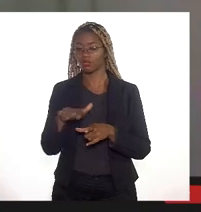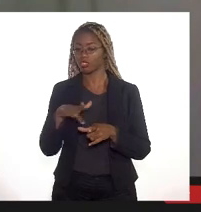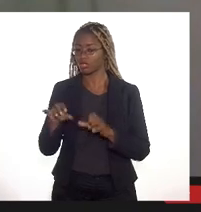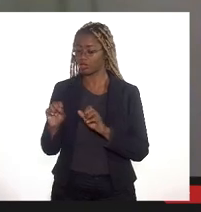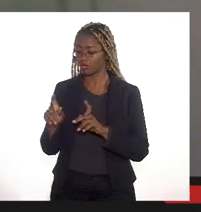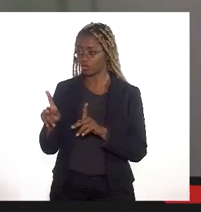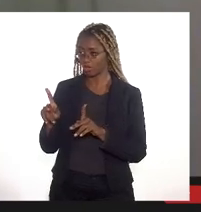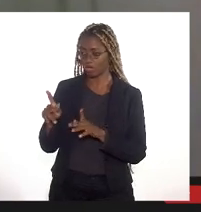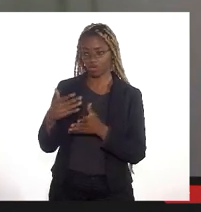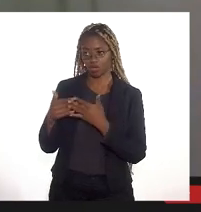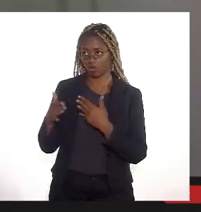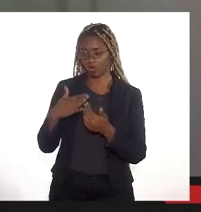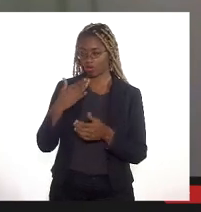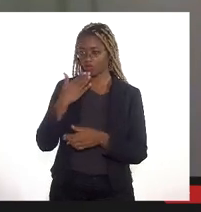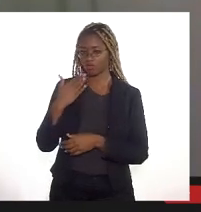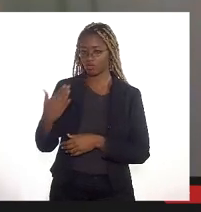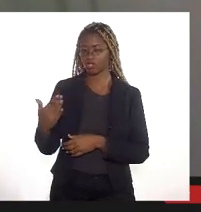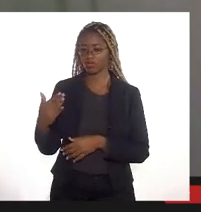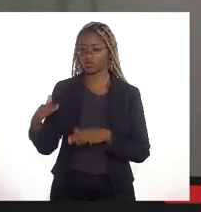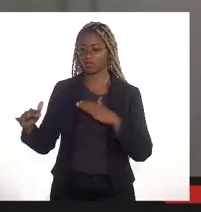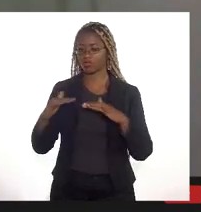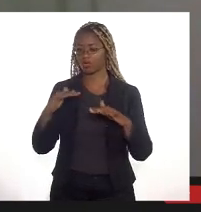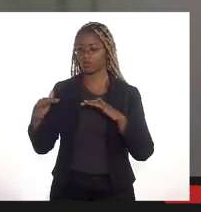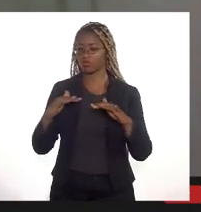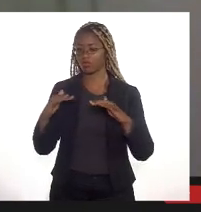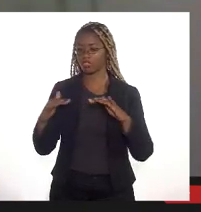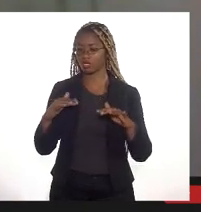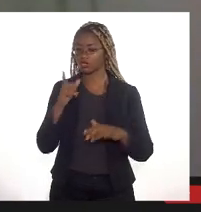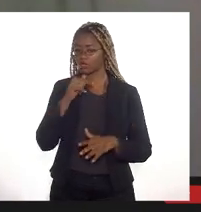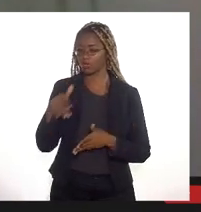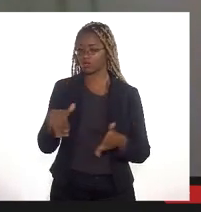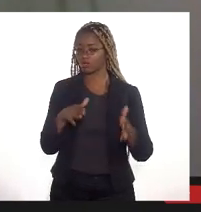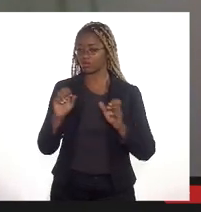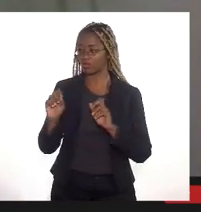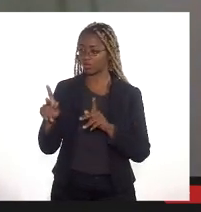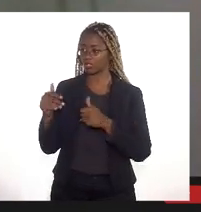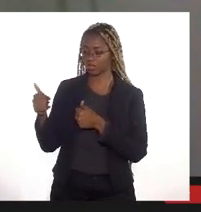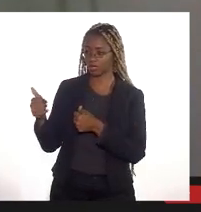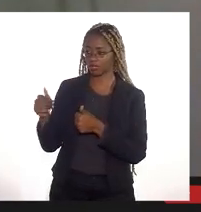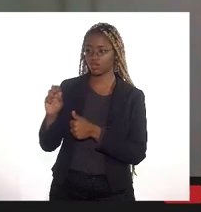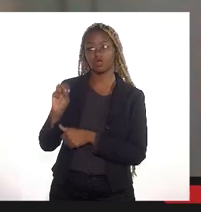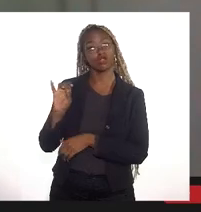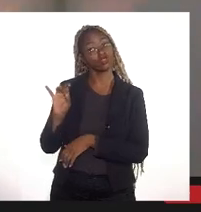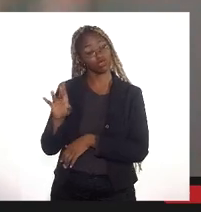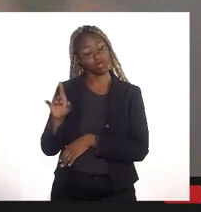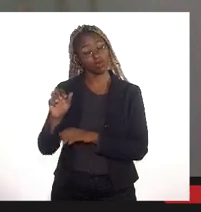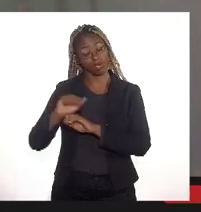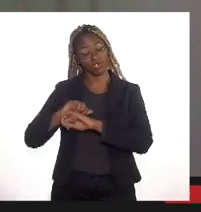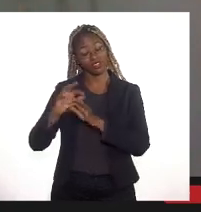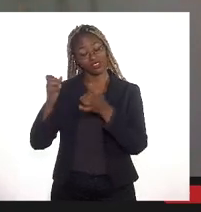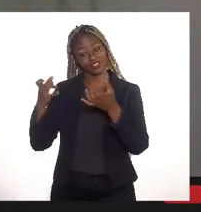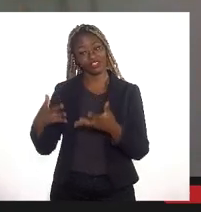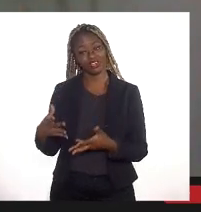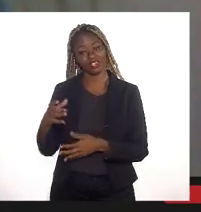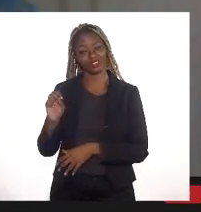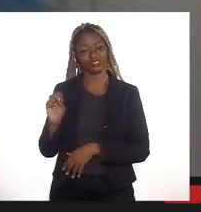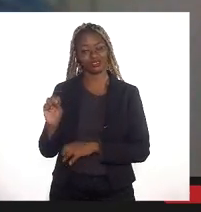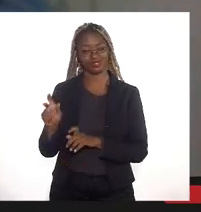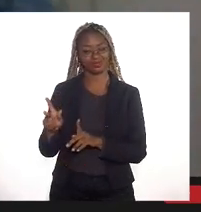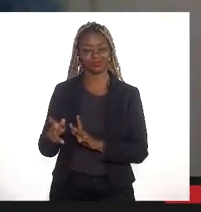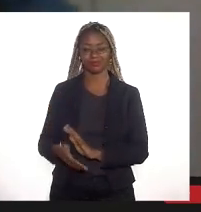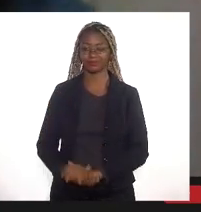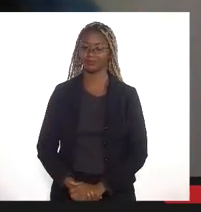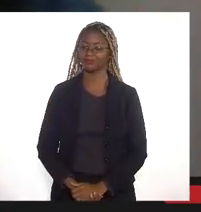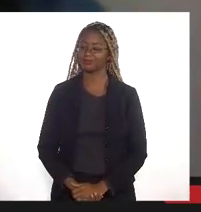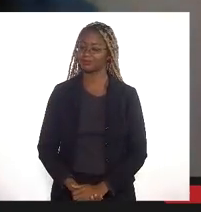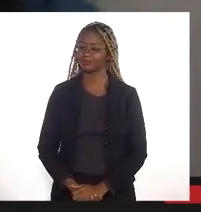fazer qualquer tipo de movimentação daqueles rios só para frisar isso aí tá